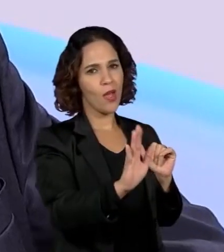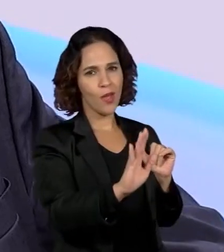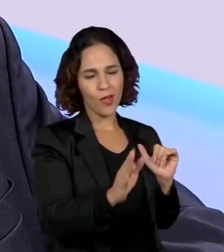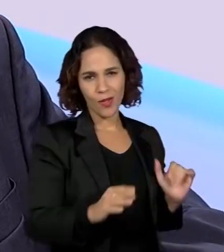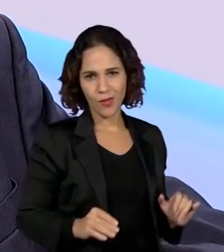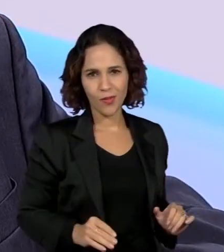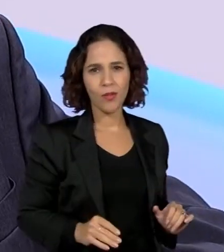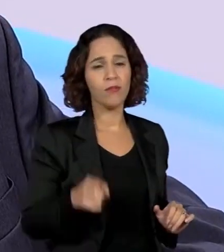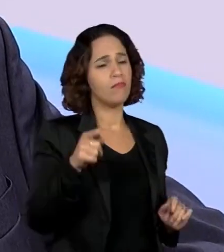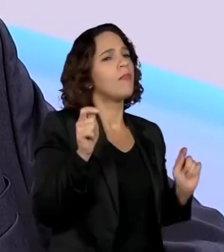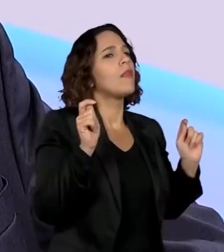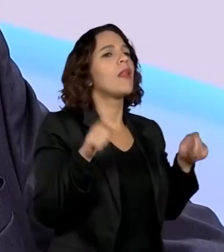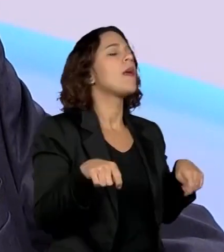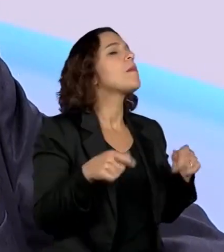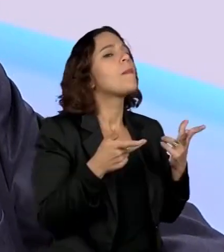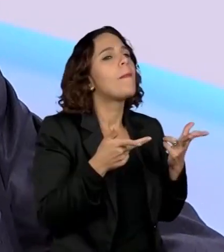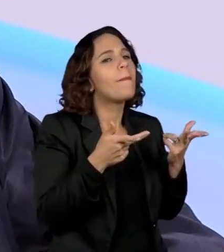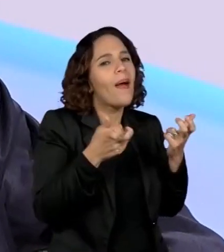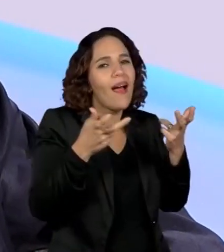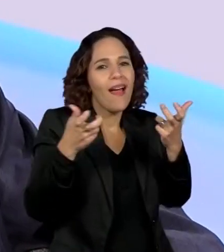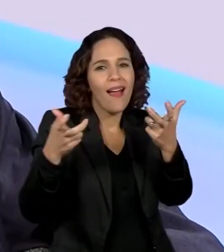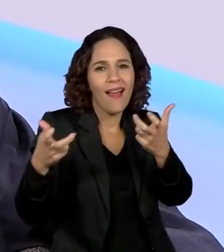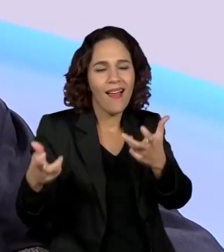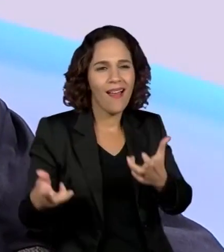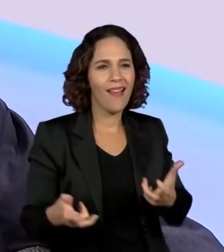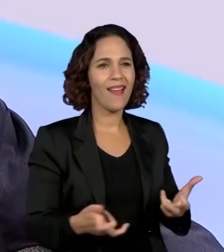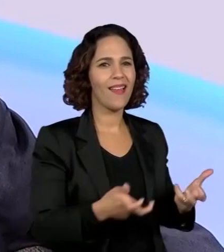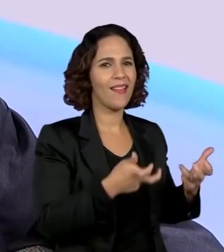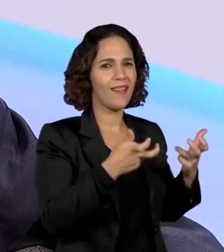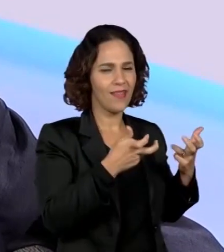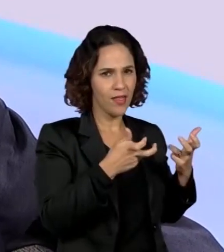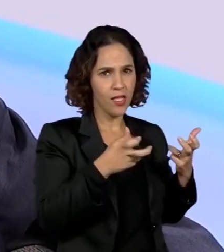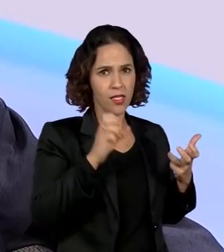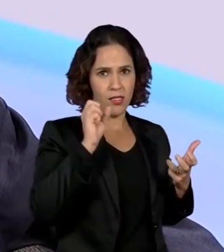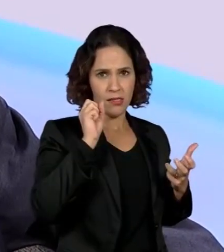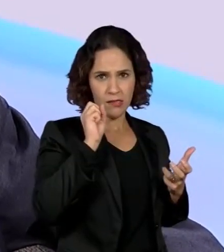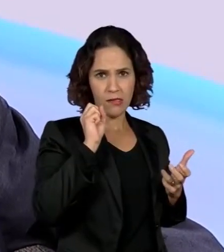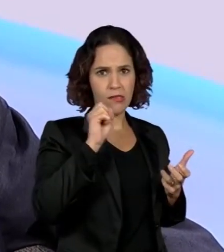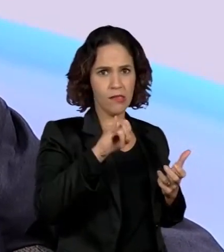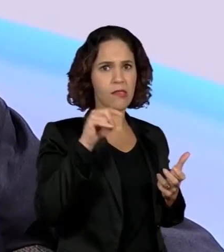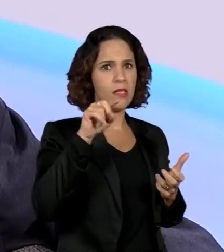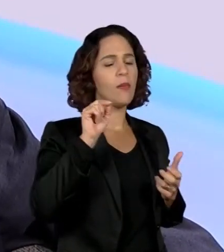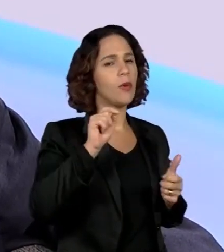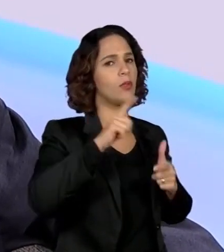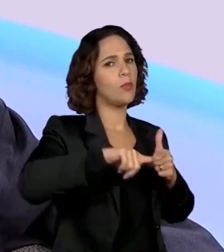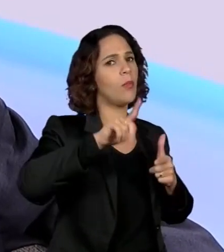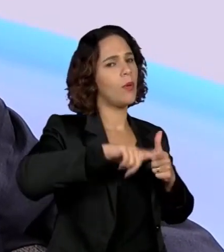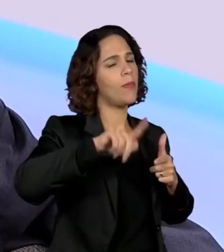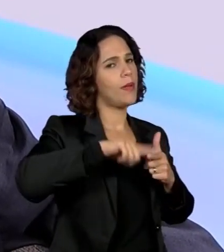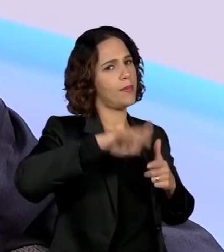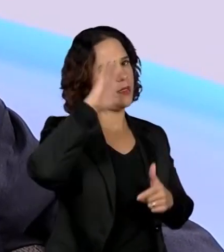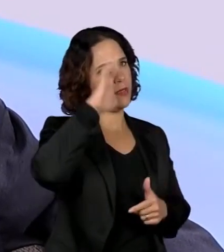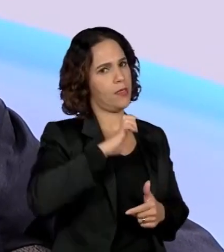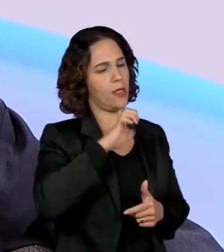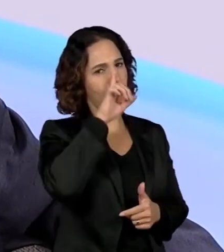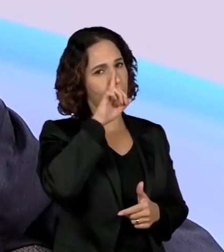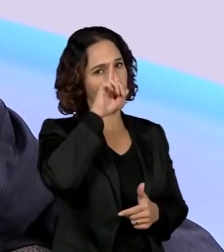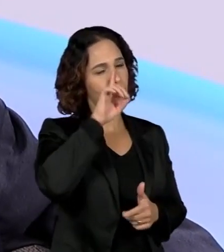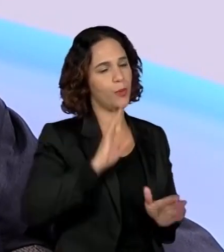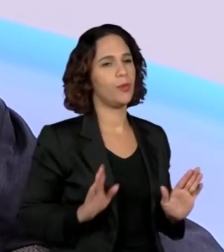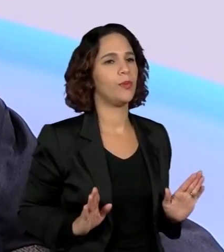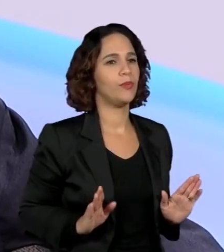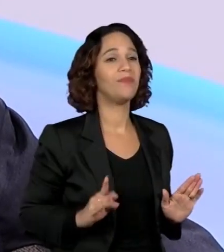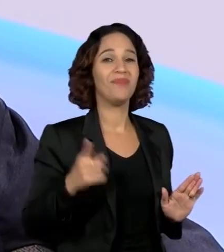perceber que isto poderia nos levar para situações muito perigosas. Então, esse